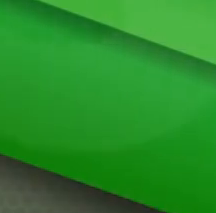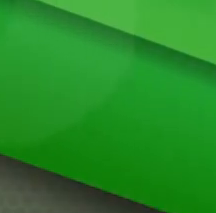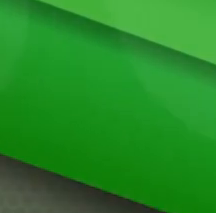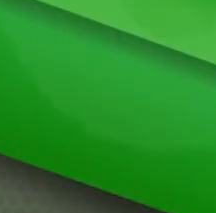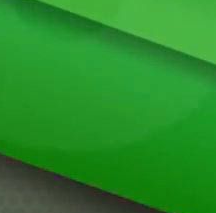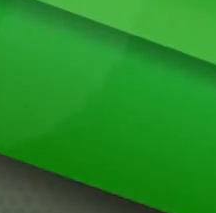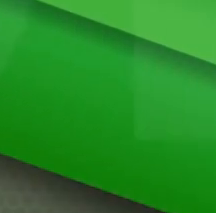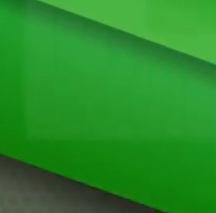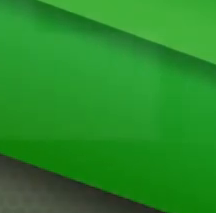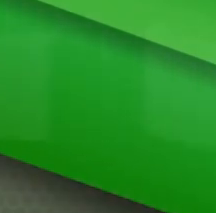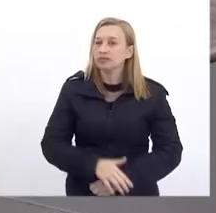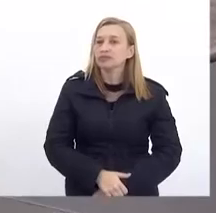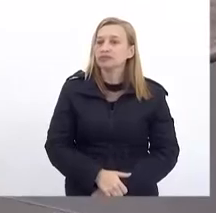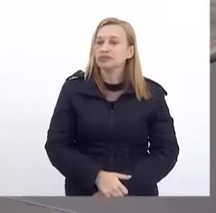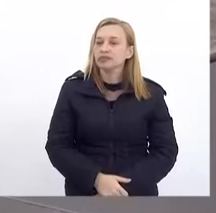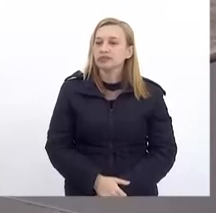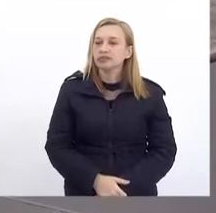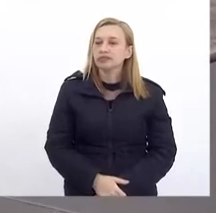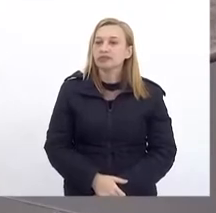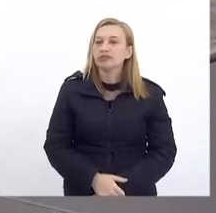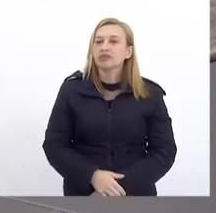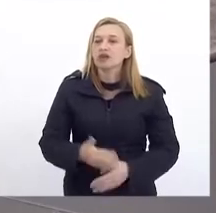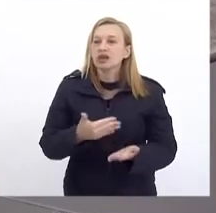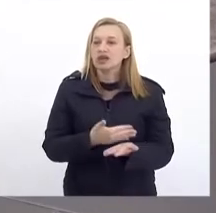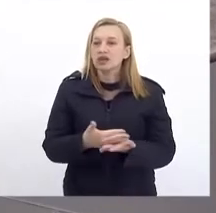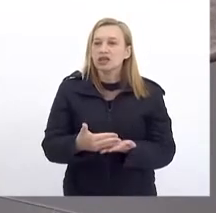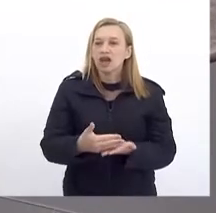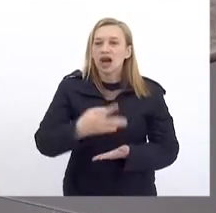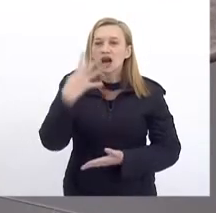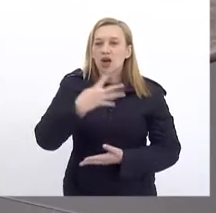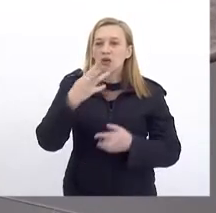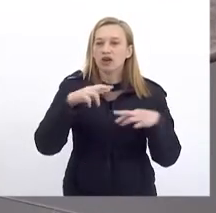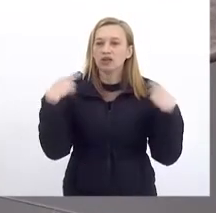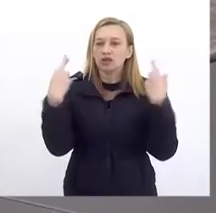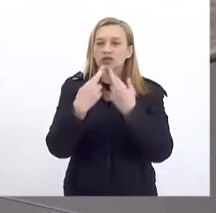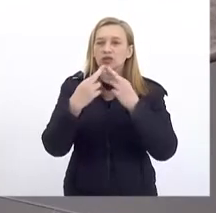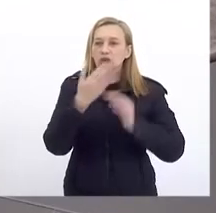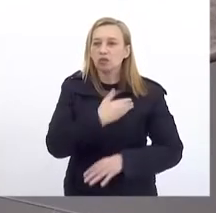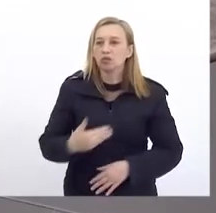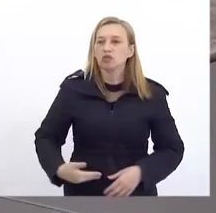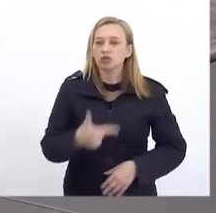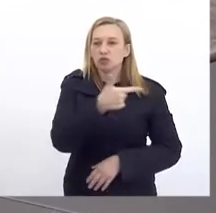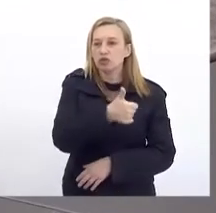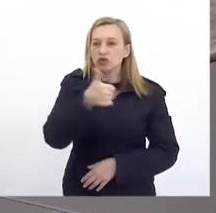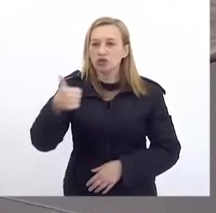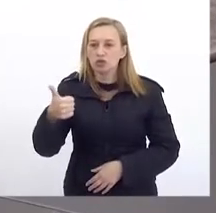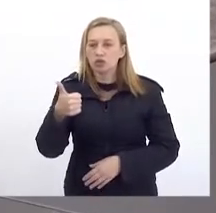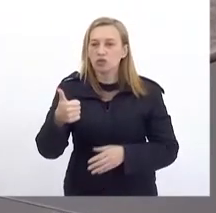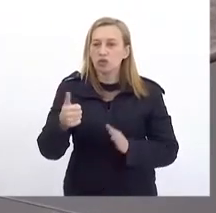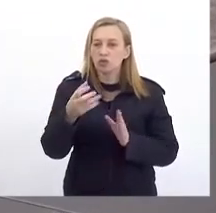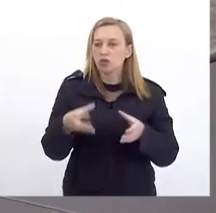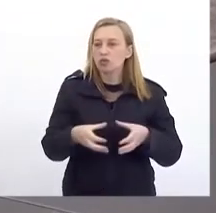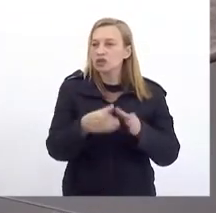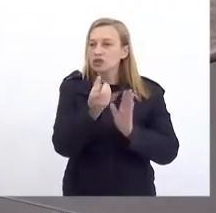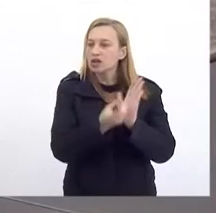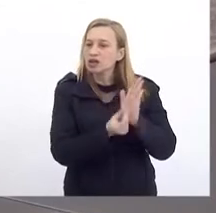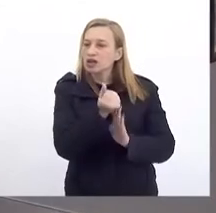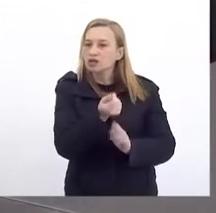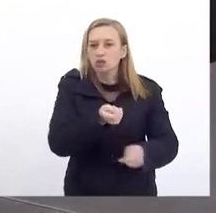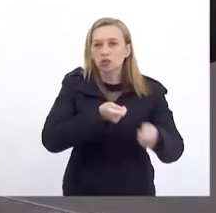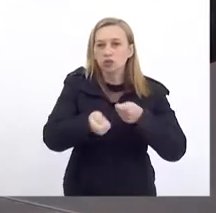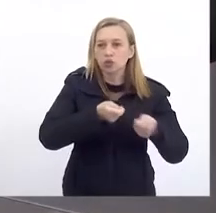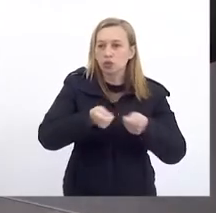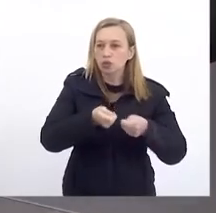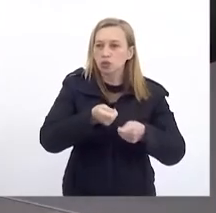Música Declaro aberta a quarta audiência pública de 2021 da Comissão de Orçamento, Fiscalização Financeira e